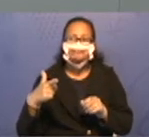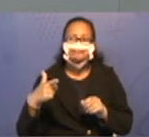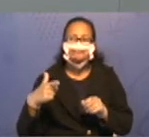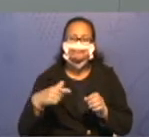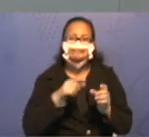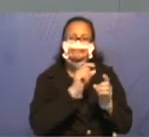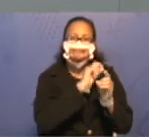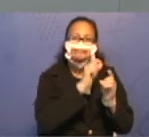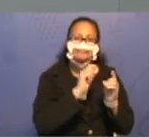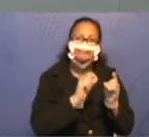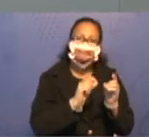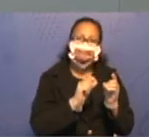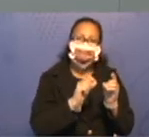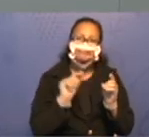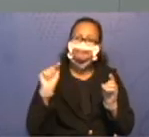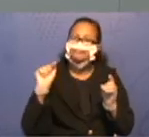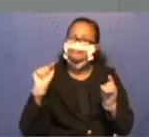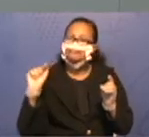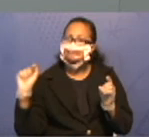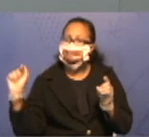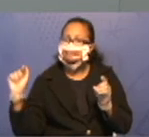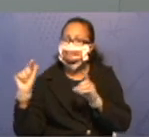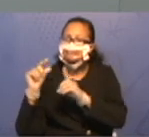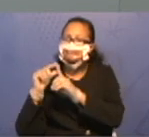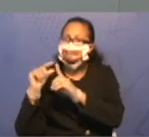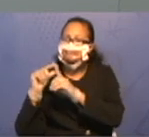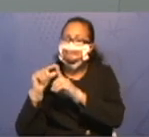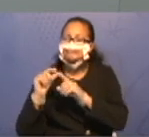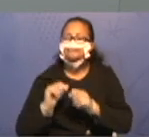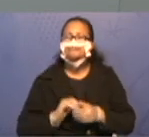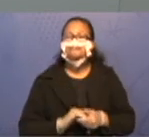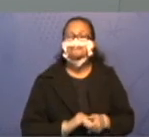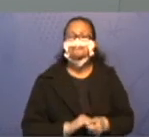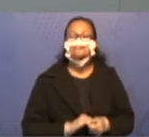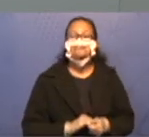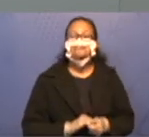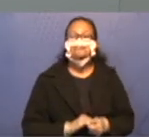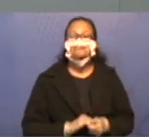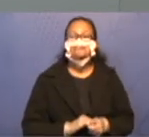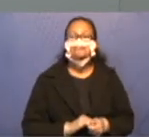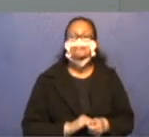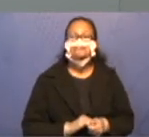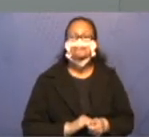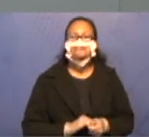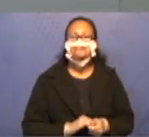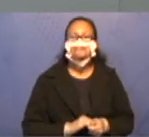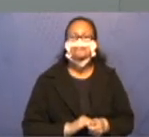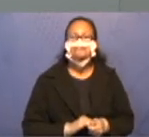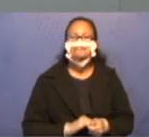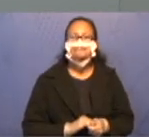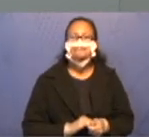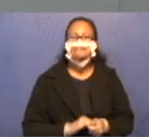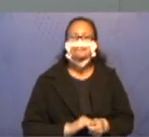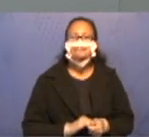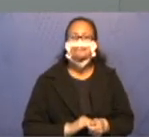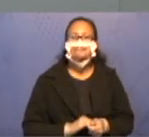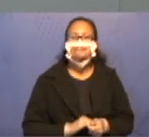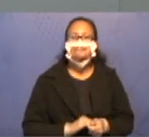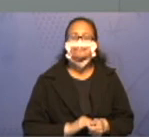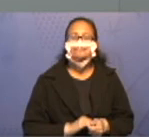coloco aqui e já vou riscando aqui do lado. Para o caça